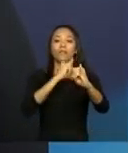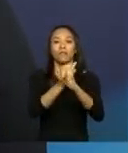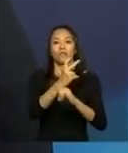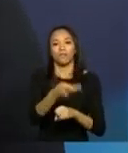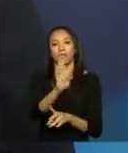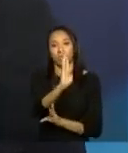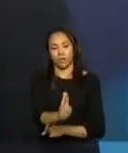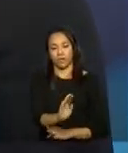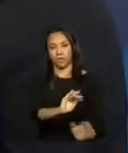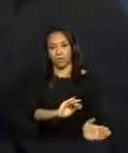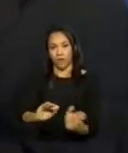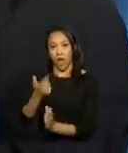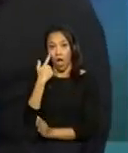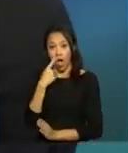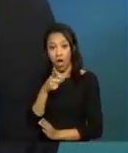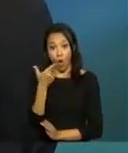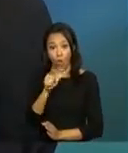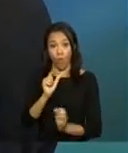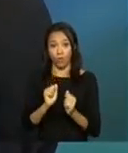Aqui vamos ver jornal.